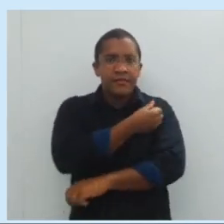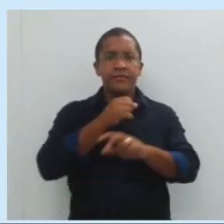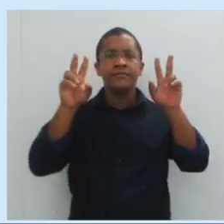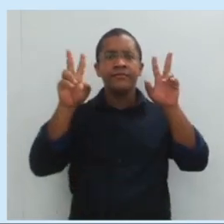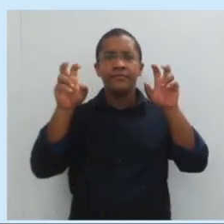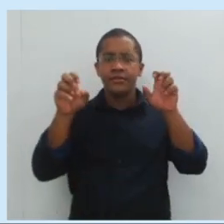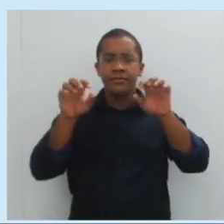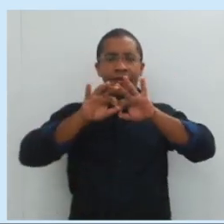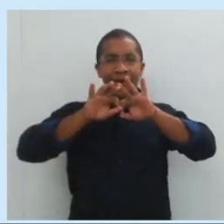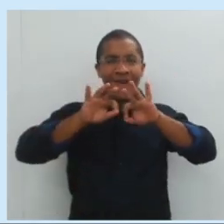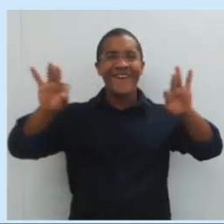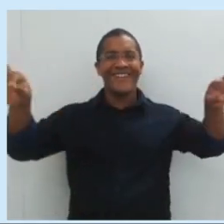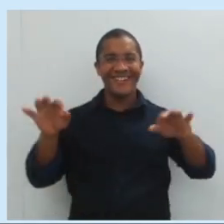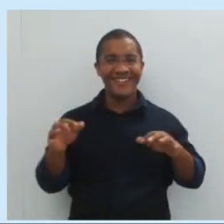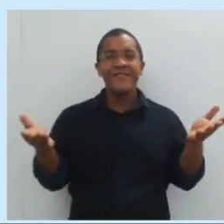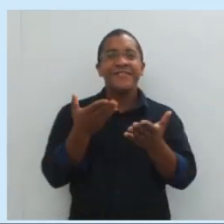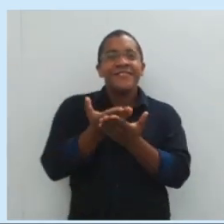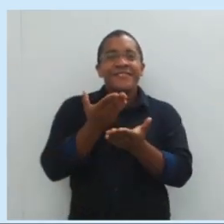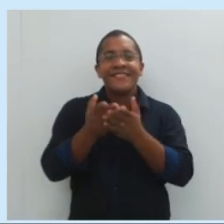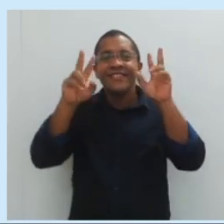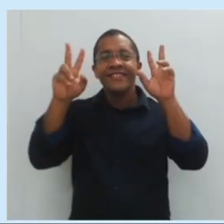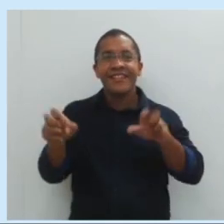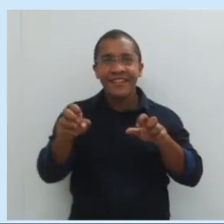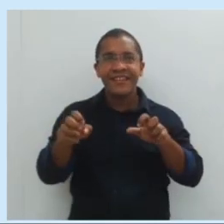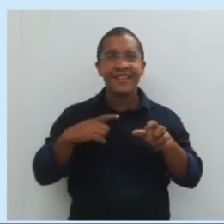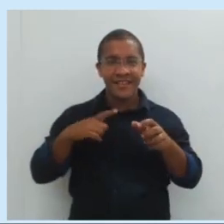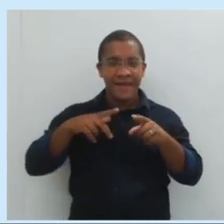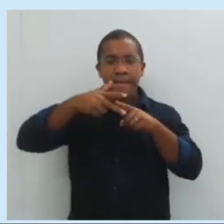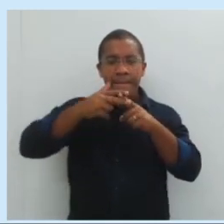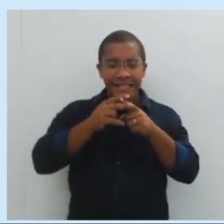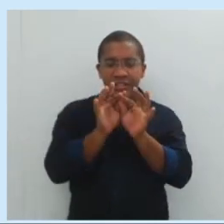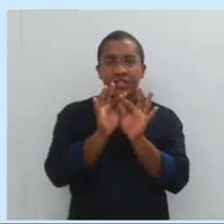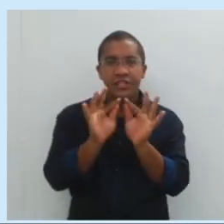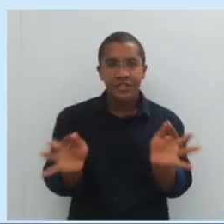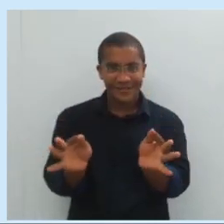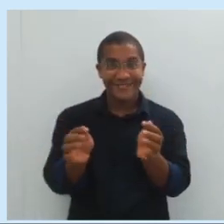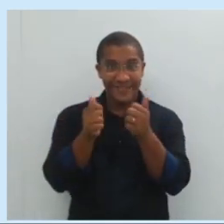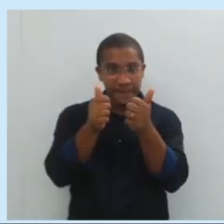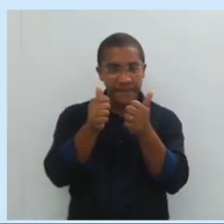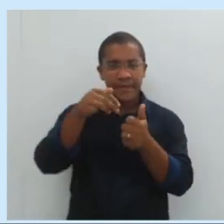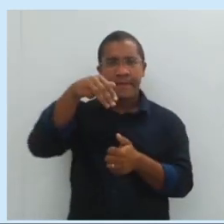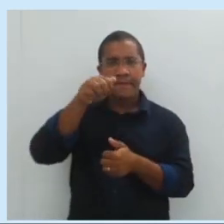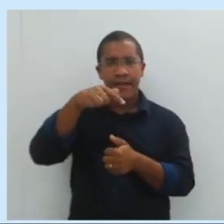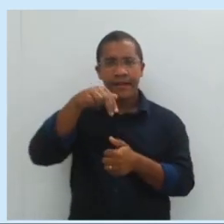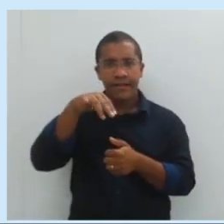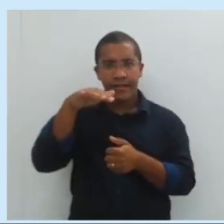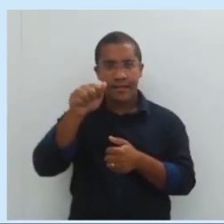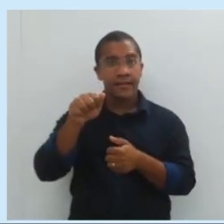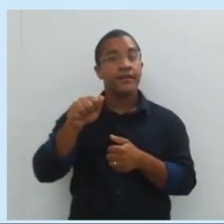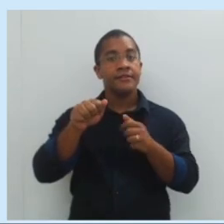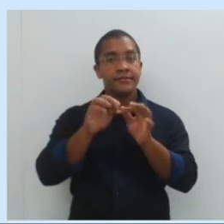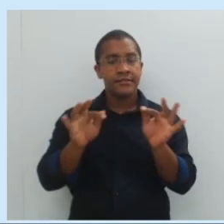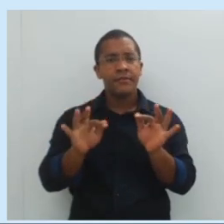um tema maravilhoso. Hoje a gente vai estudar máquinas simples, ok? Vamos lá!